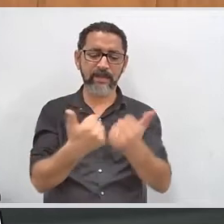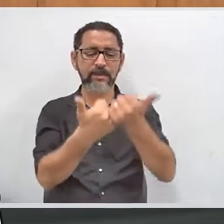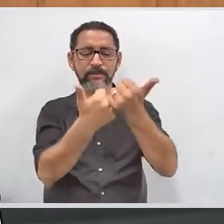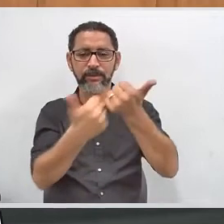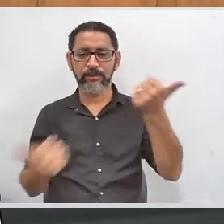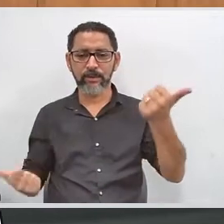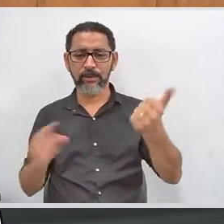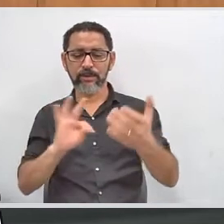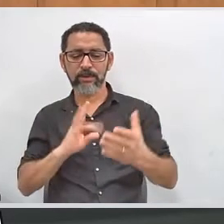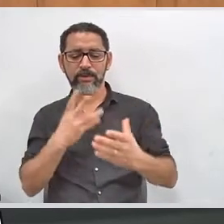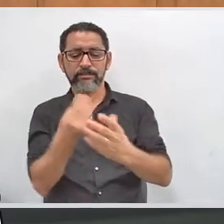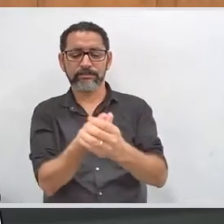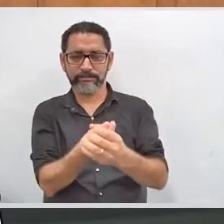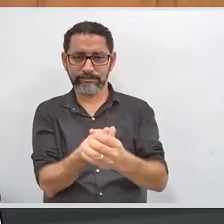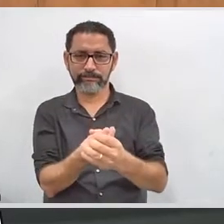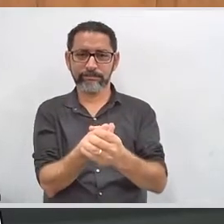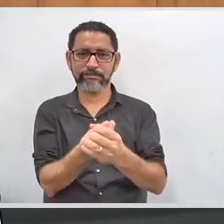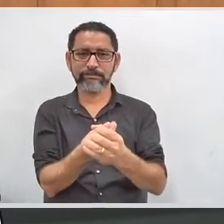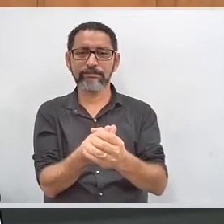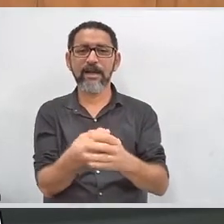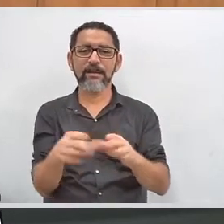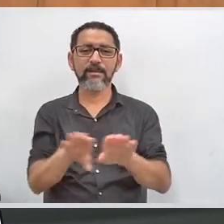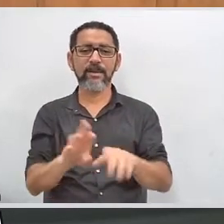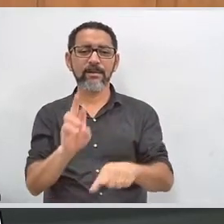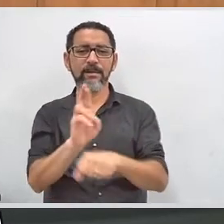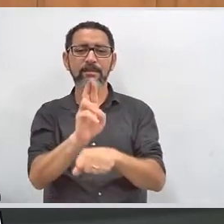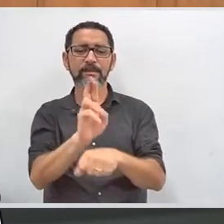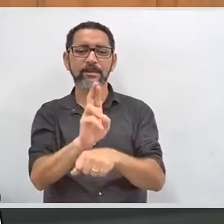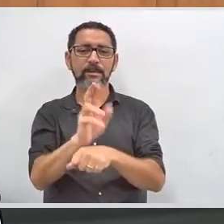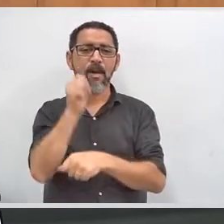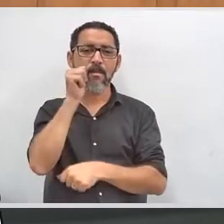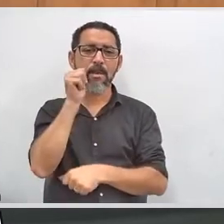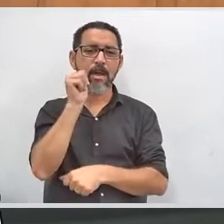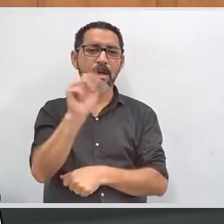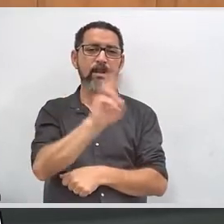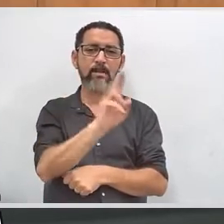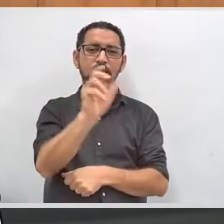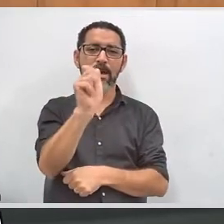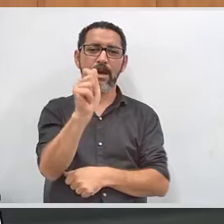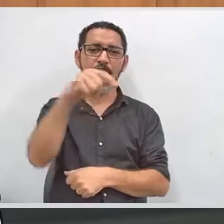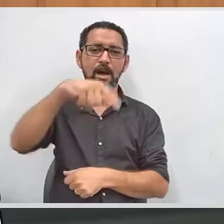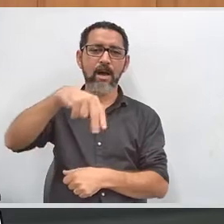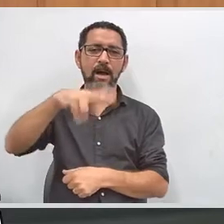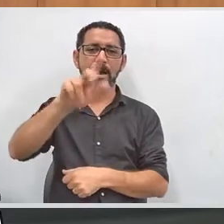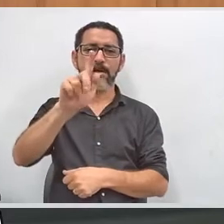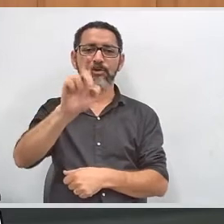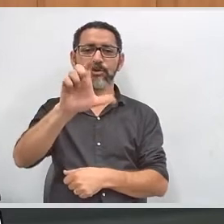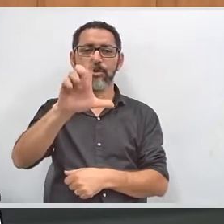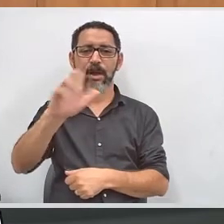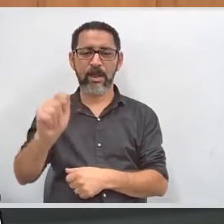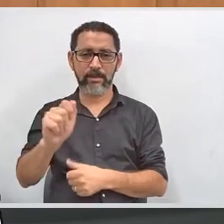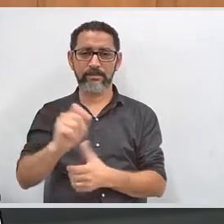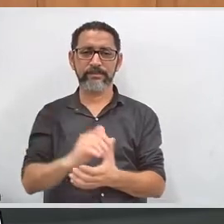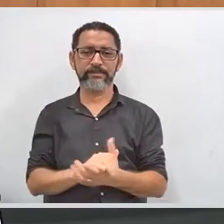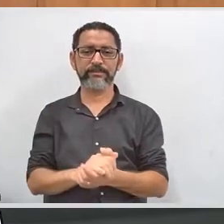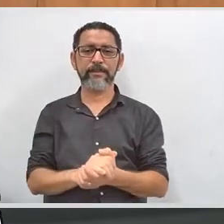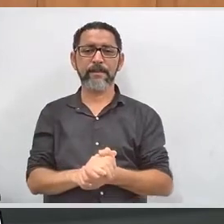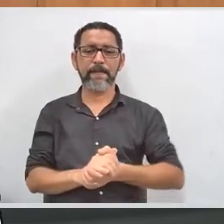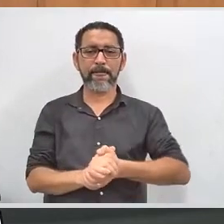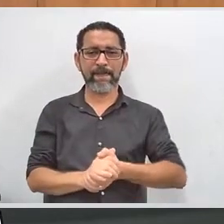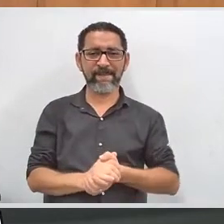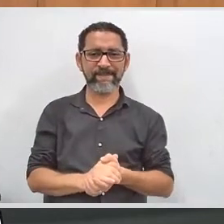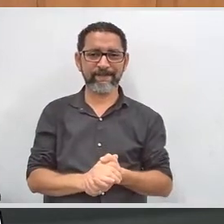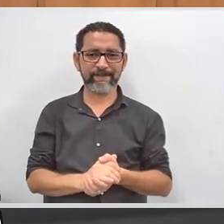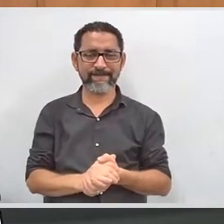Diversidade Étnico-Racial, representando, nesse momento, Ângela Imaculada Loureiro, de Freitas, da UBEM, Secretária Municipal de